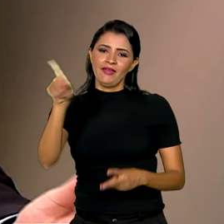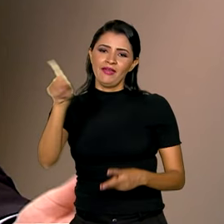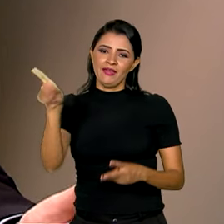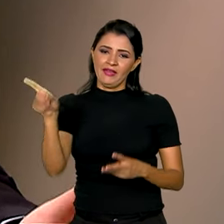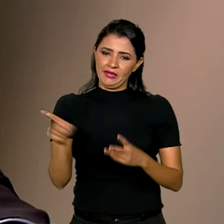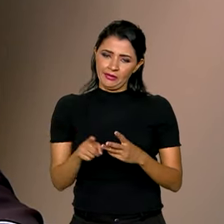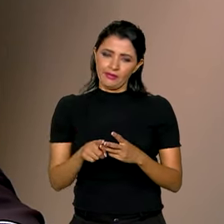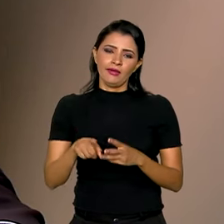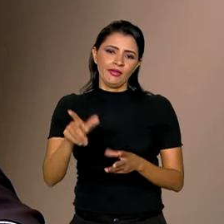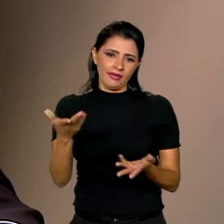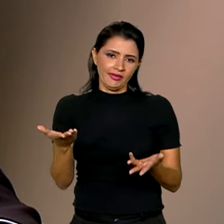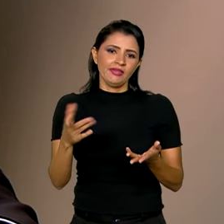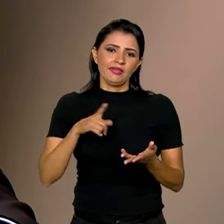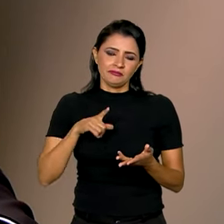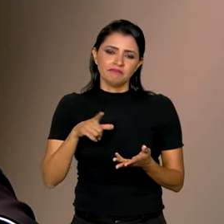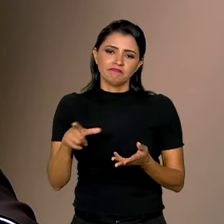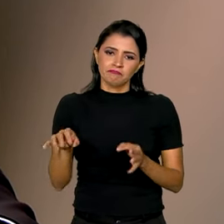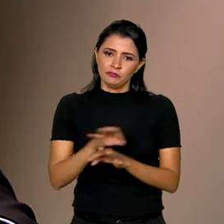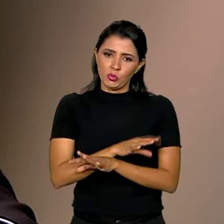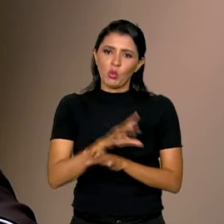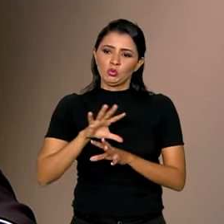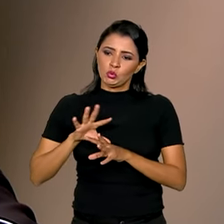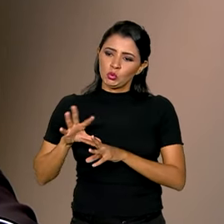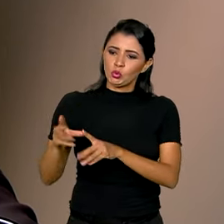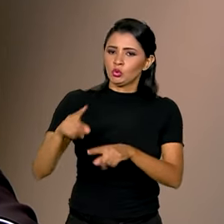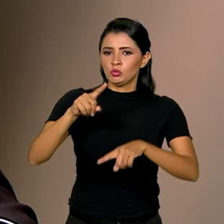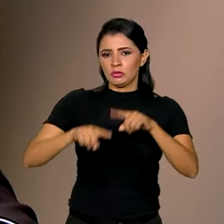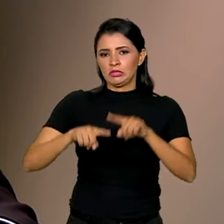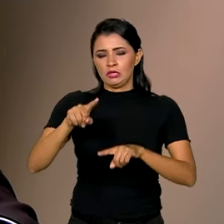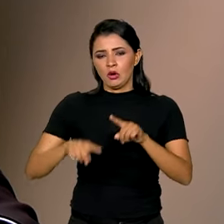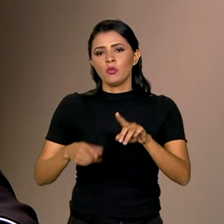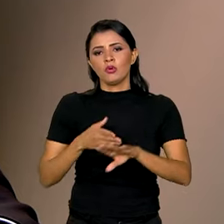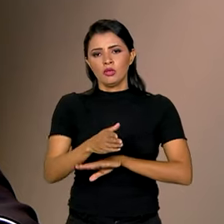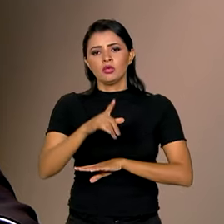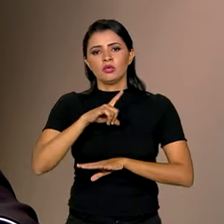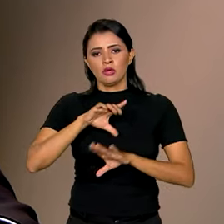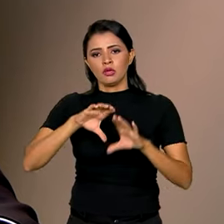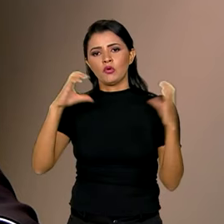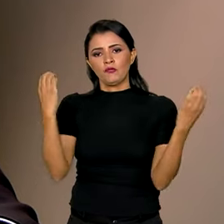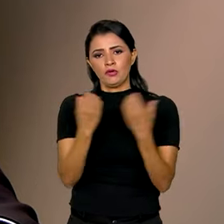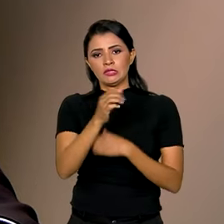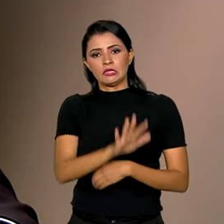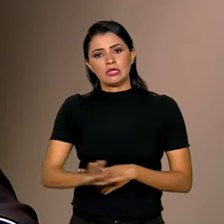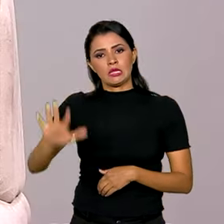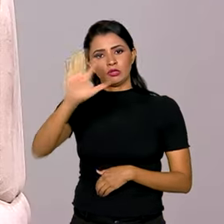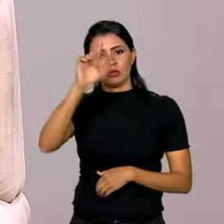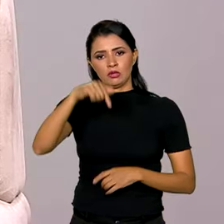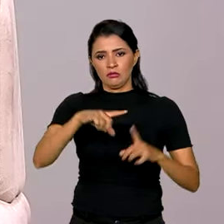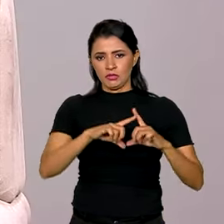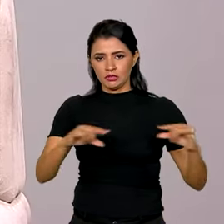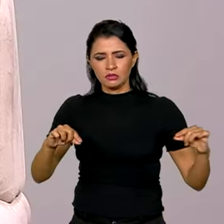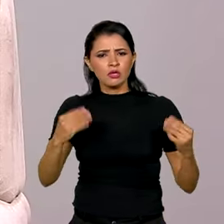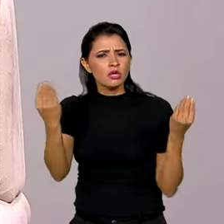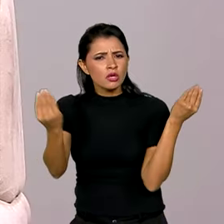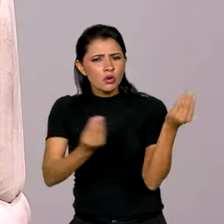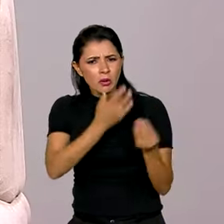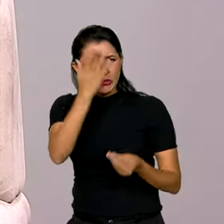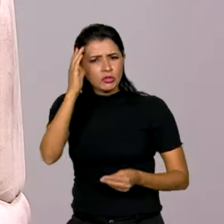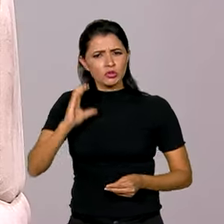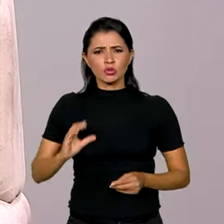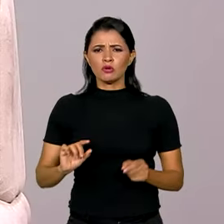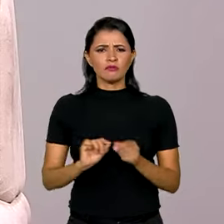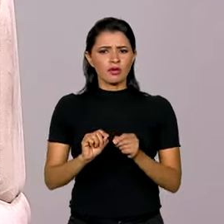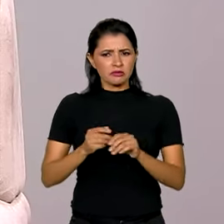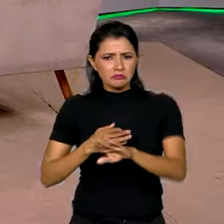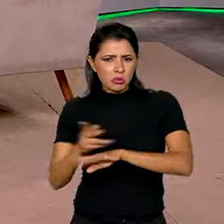consolida todo o material para ter essa Conferência Nacional aqui. E como que o cidadão faz? Então, ele deve procurar